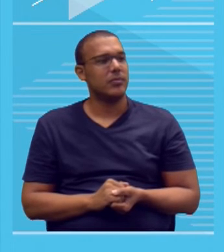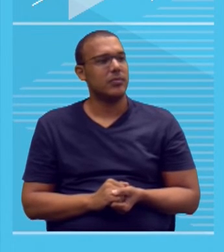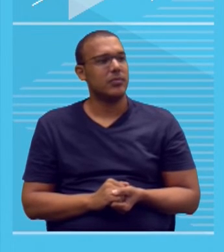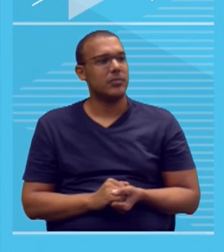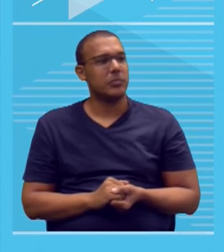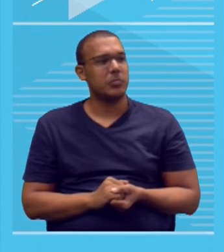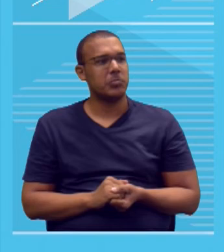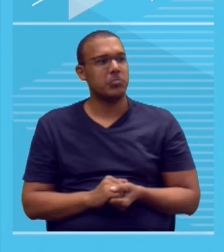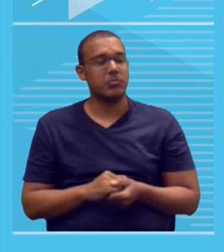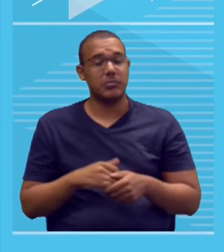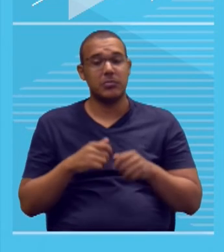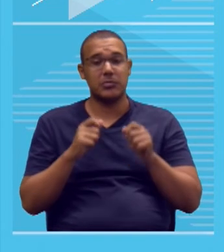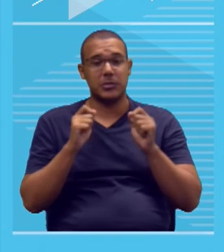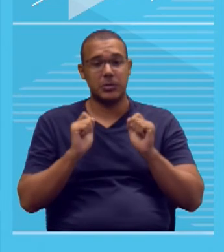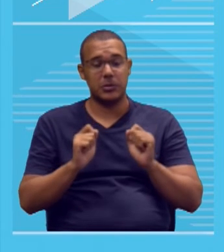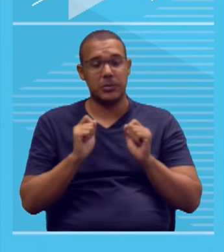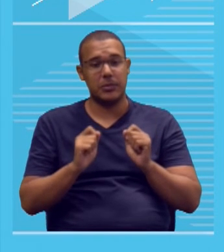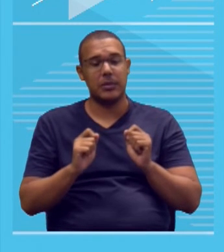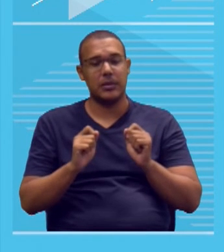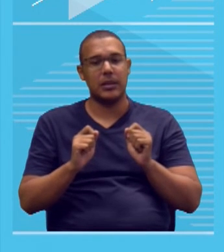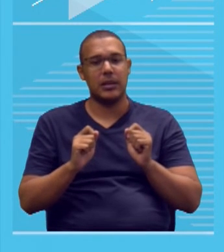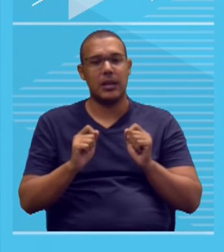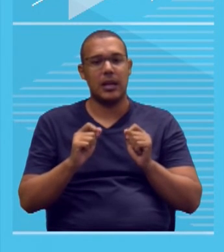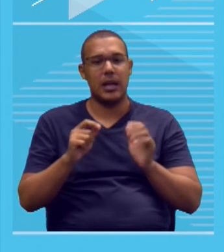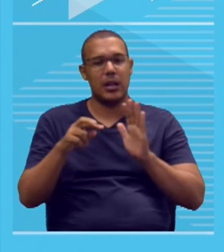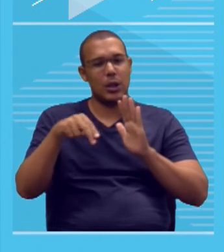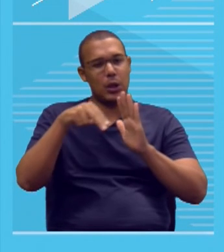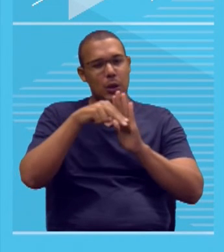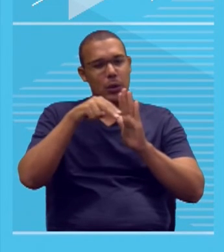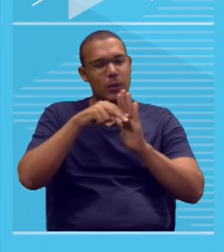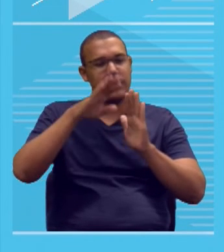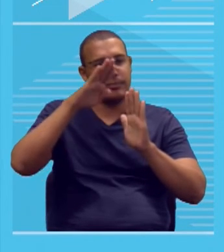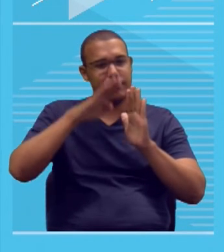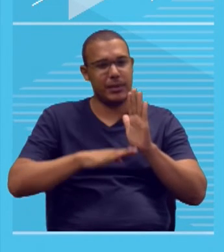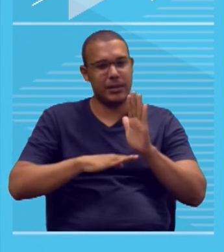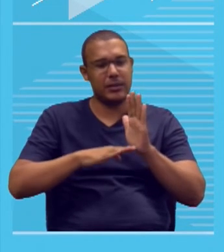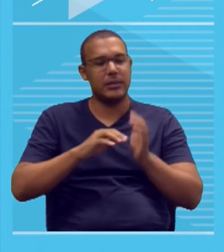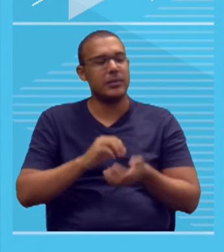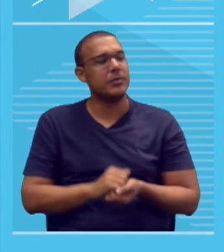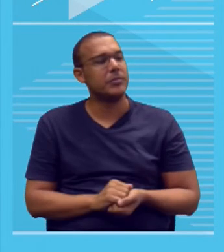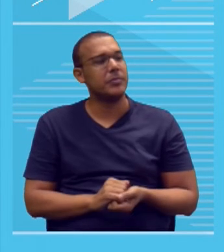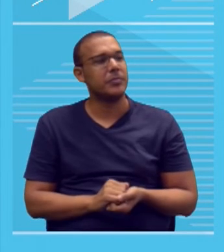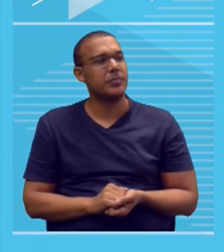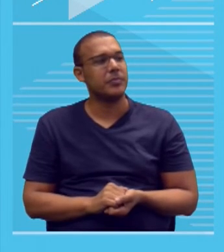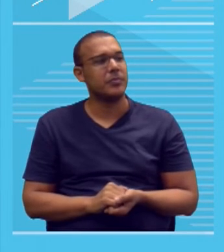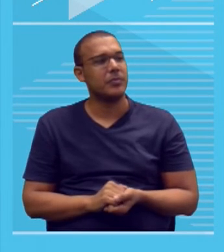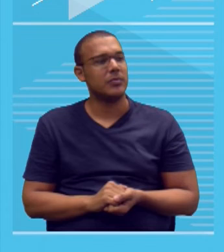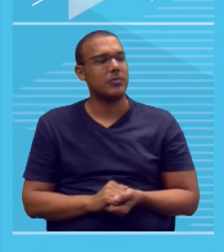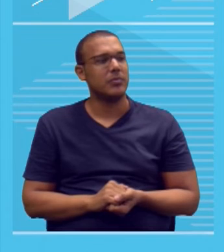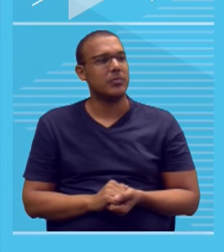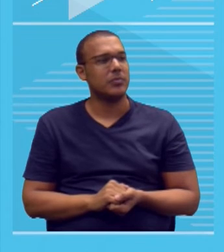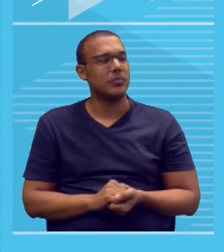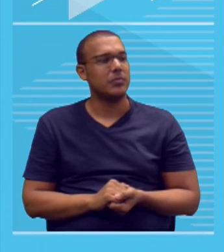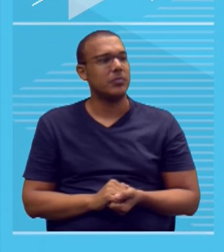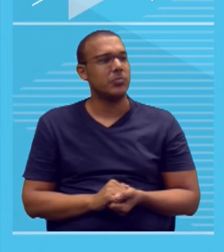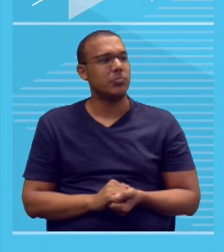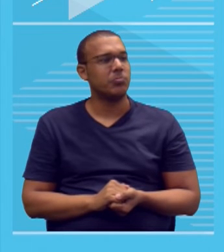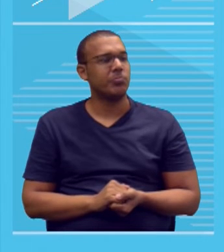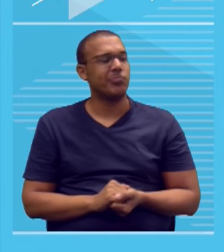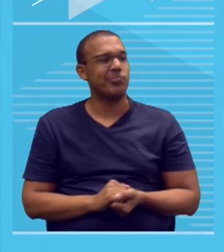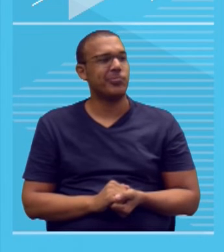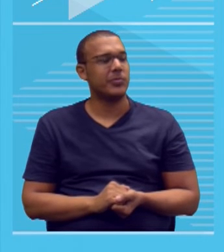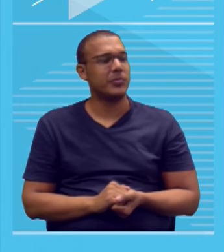notas, especialmente das competências 2 e 3, especialmente a 2. Então, você tem aqui, vamos usar o marca-texto,